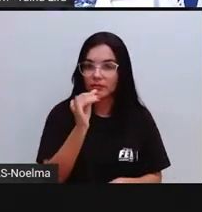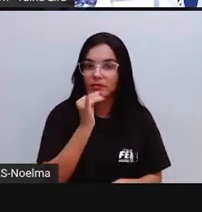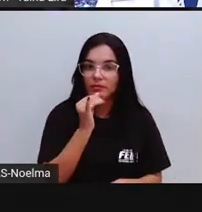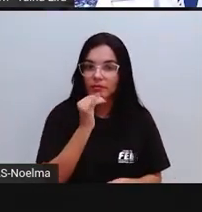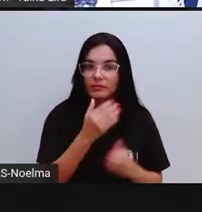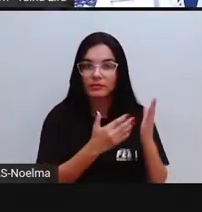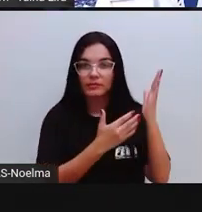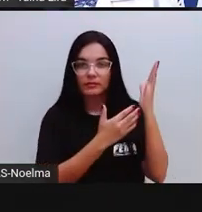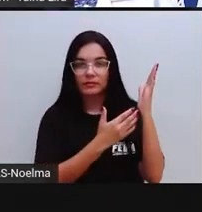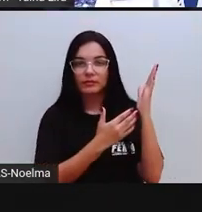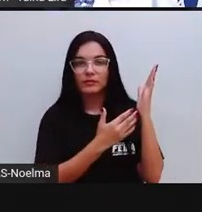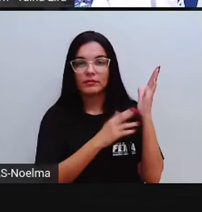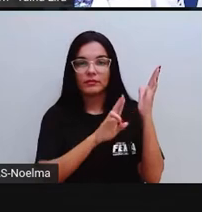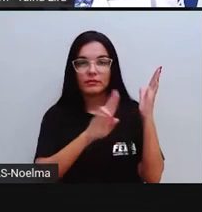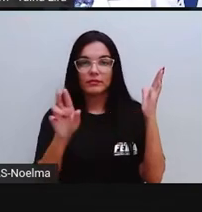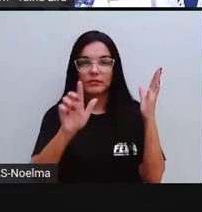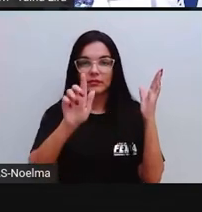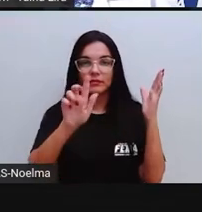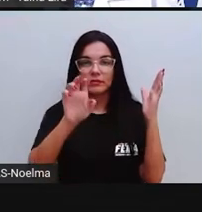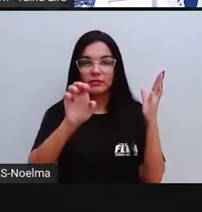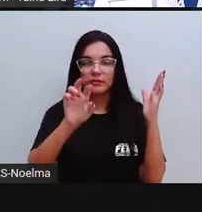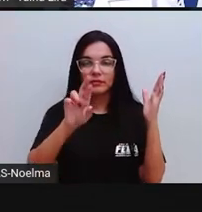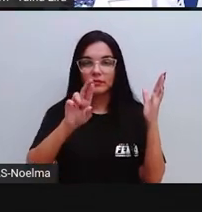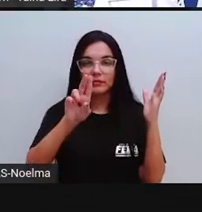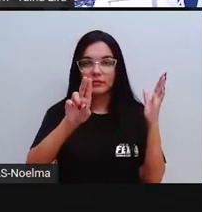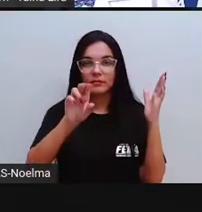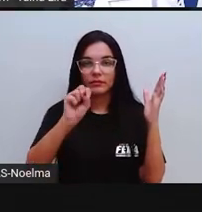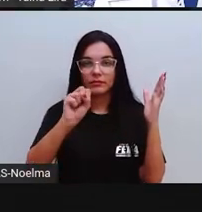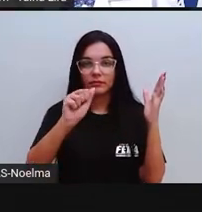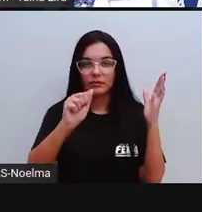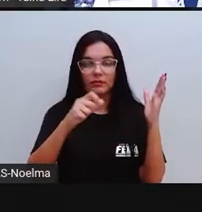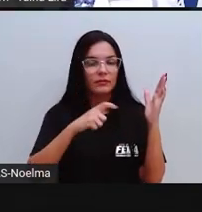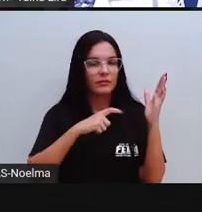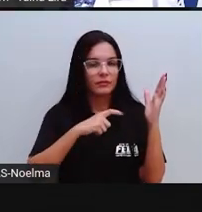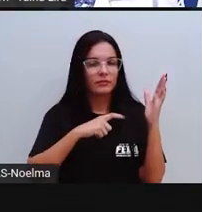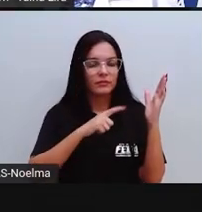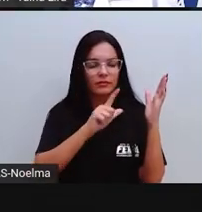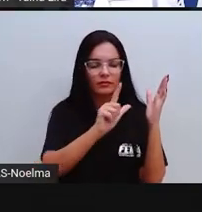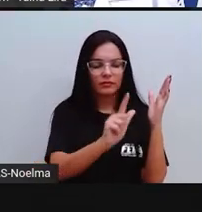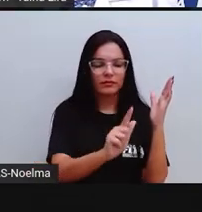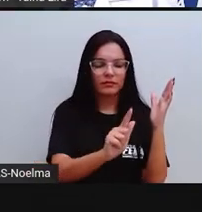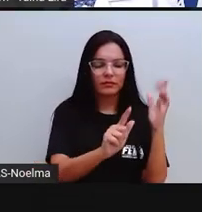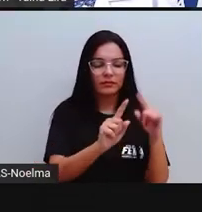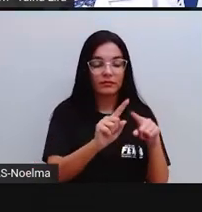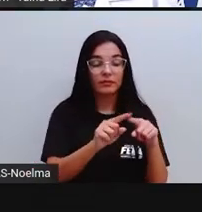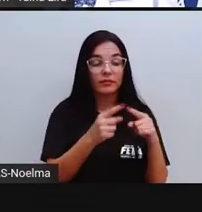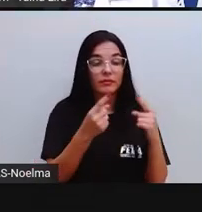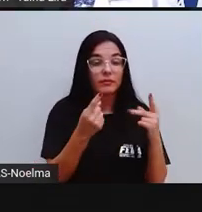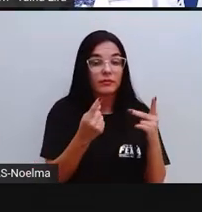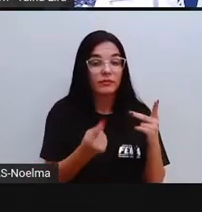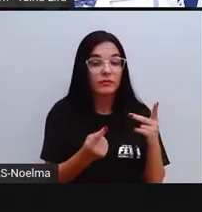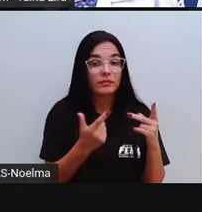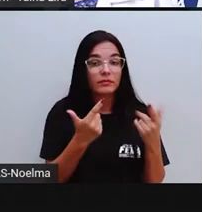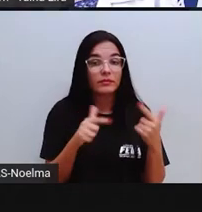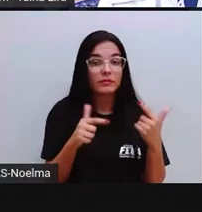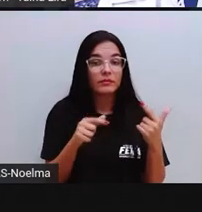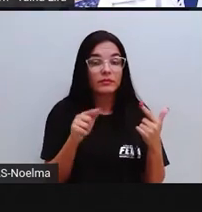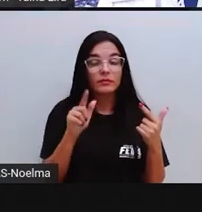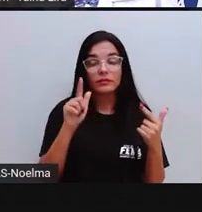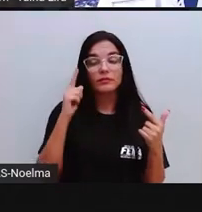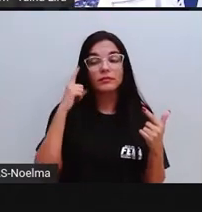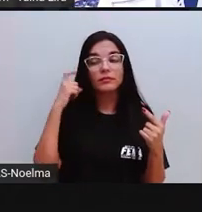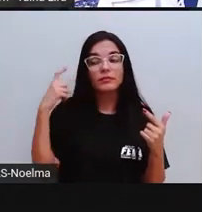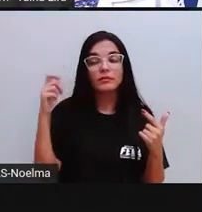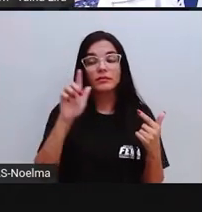ó, Jerusa e Regina. Observem, tenho o G, só que esse G não tem som de G,